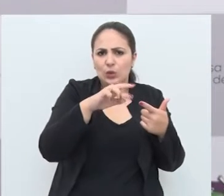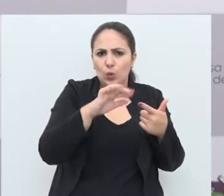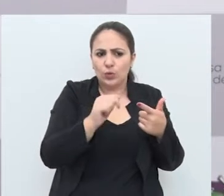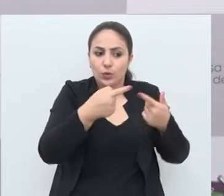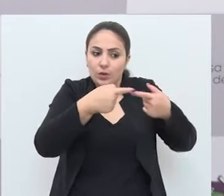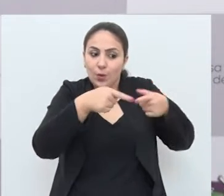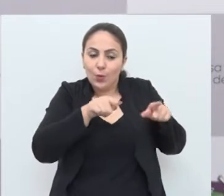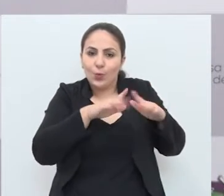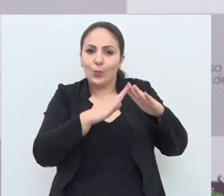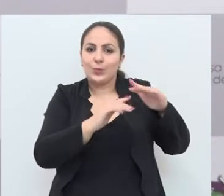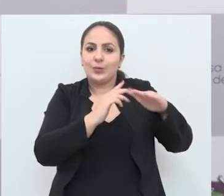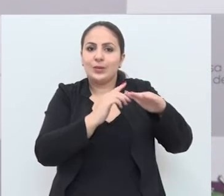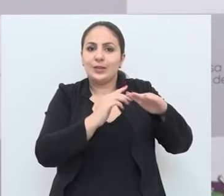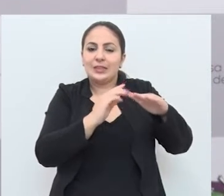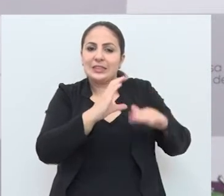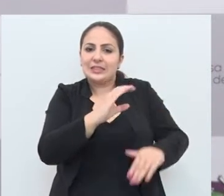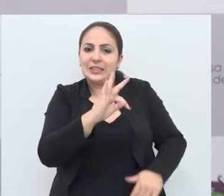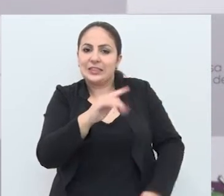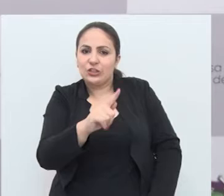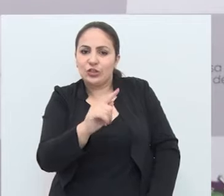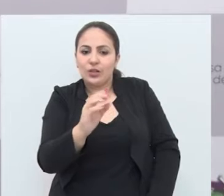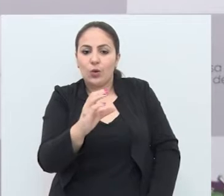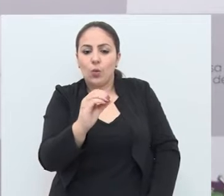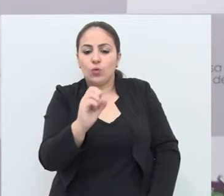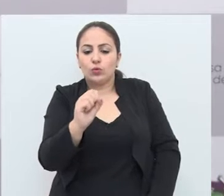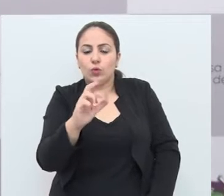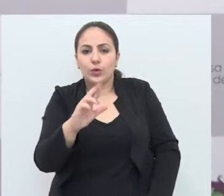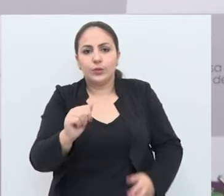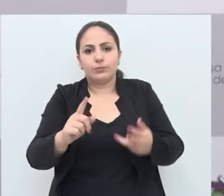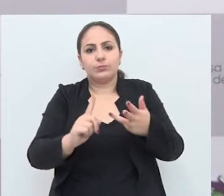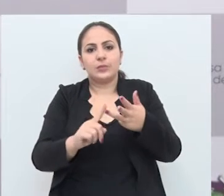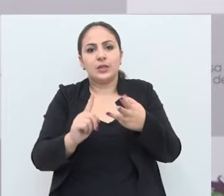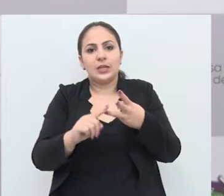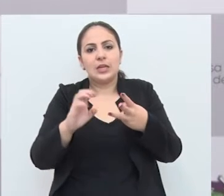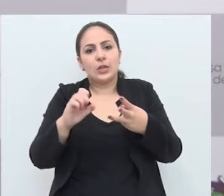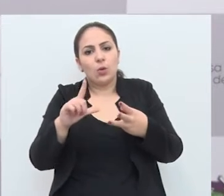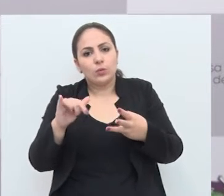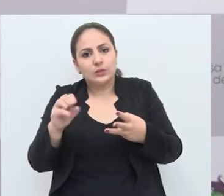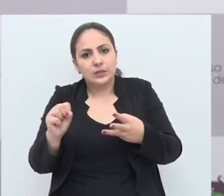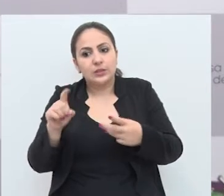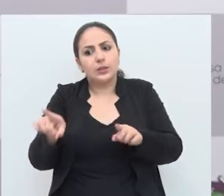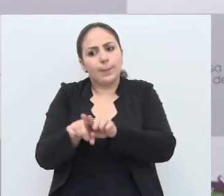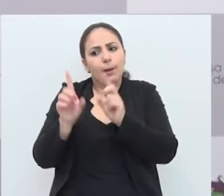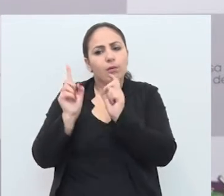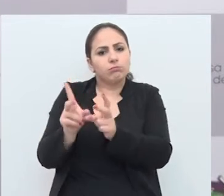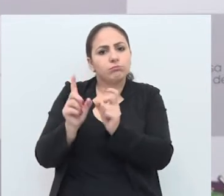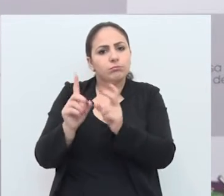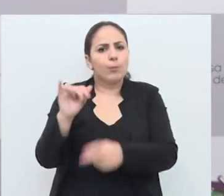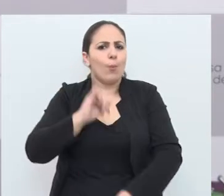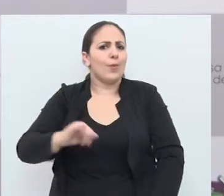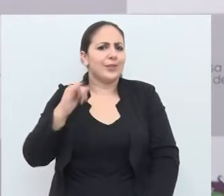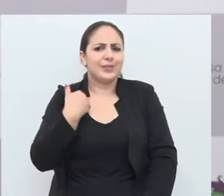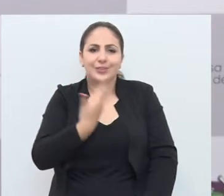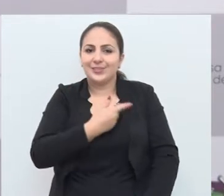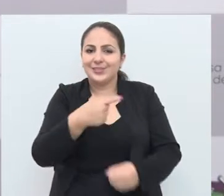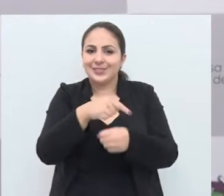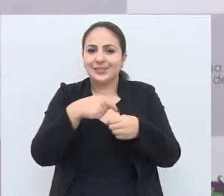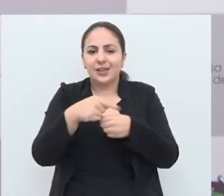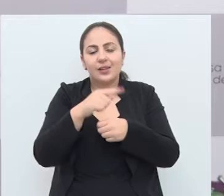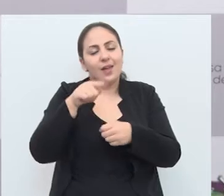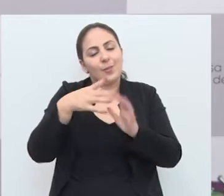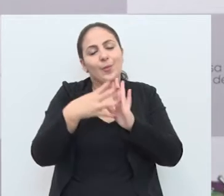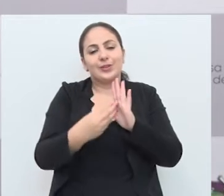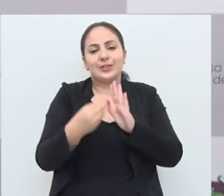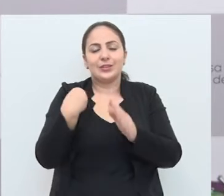fundador do CTG Osório Porto, e o seu Orozimpo Trancoso de Brito, que foi também um comerciante importantíssimo em nossa cidade,